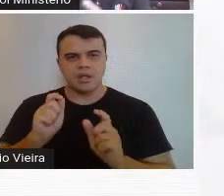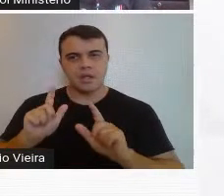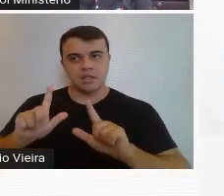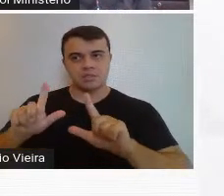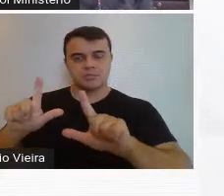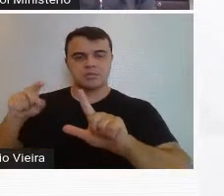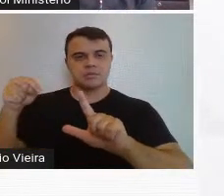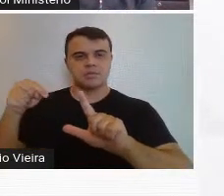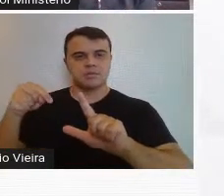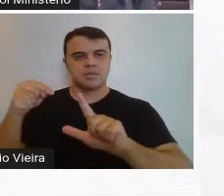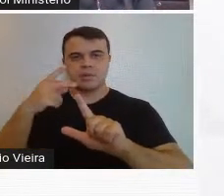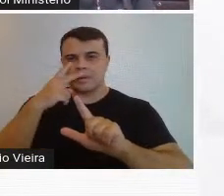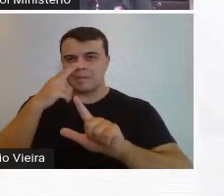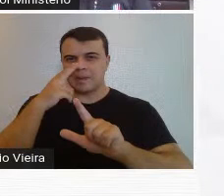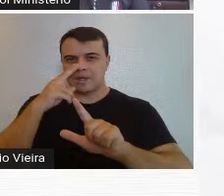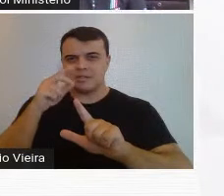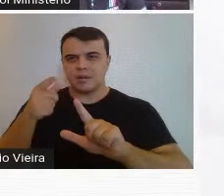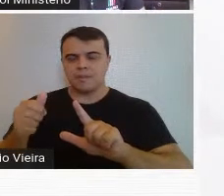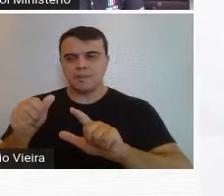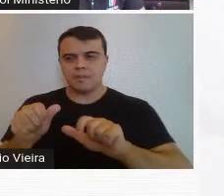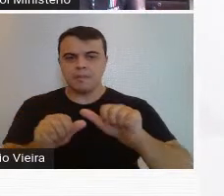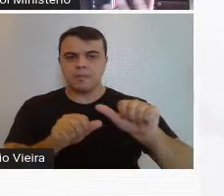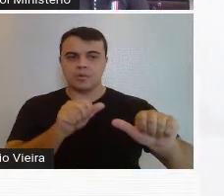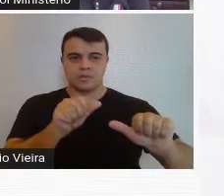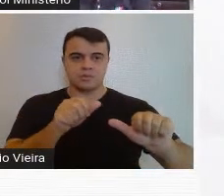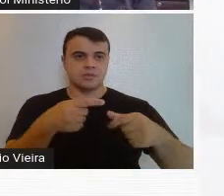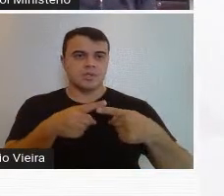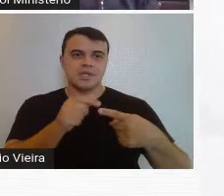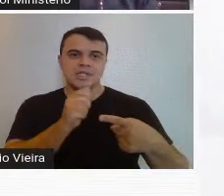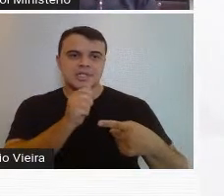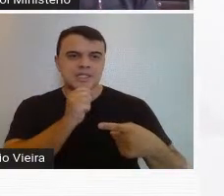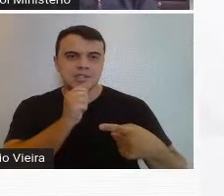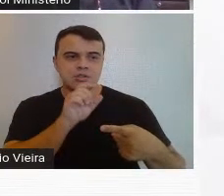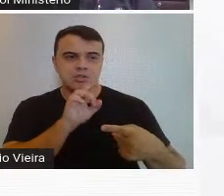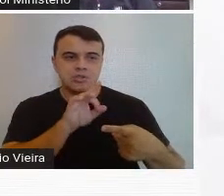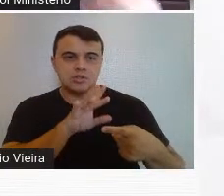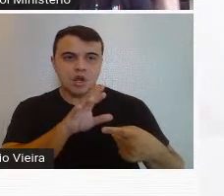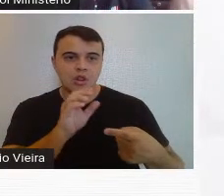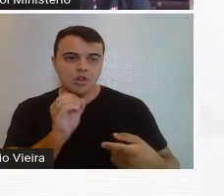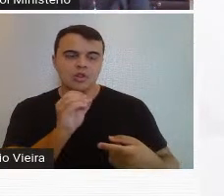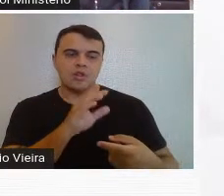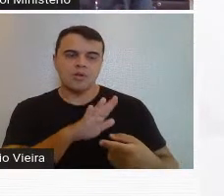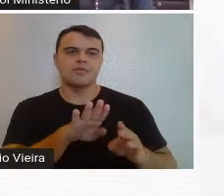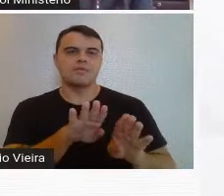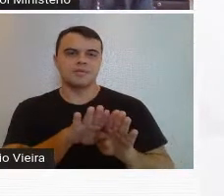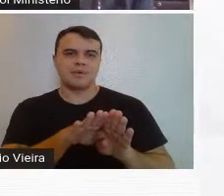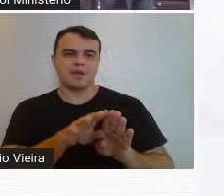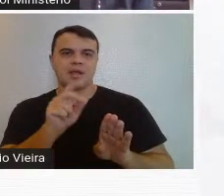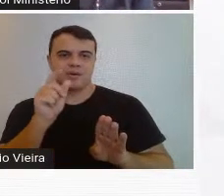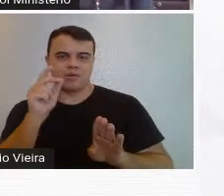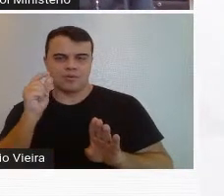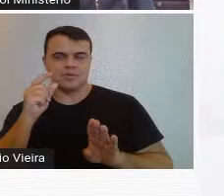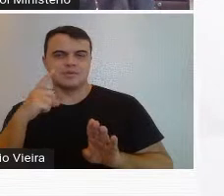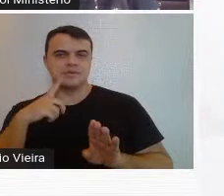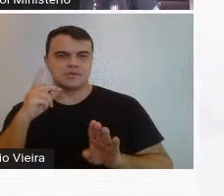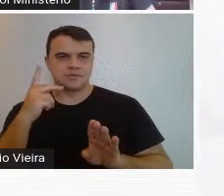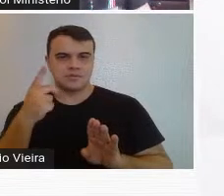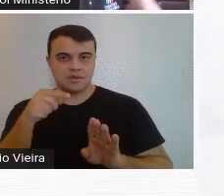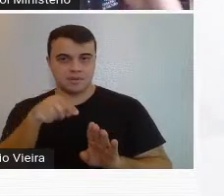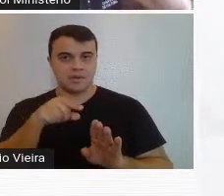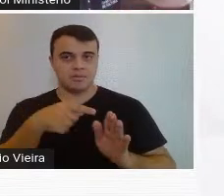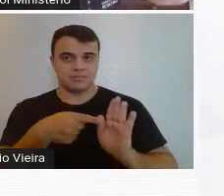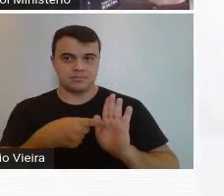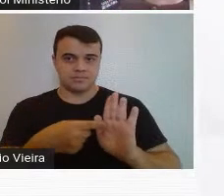como se fosse uma certa transição, porque ela não só recebeu artistas modernos, mas alguns artistas acadêmicos também expuseram.